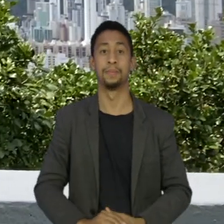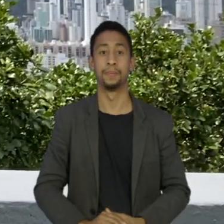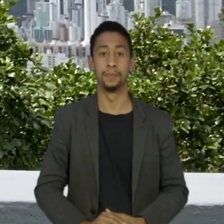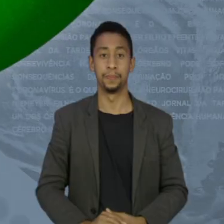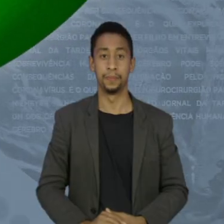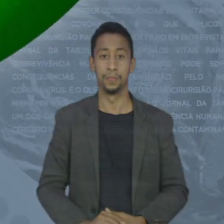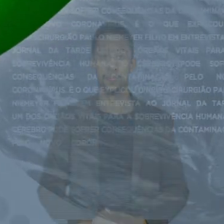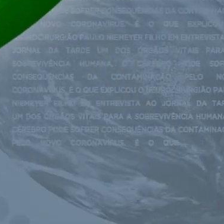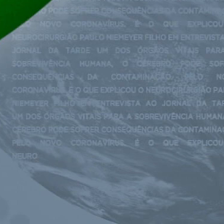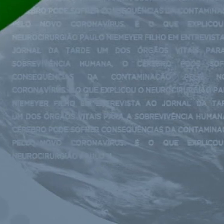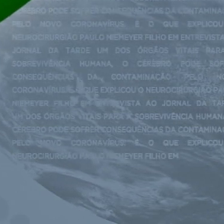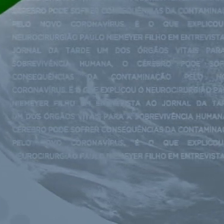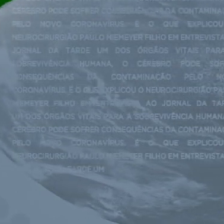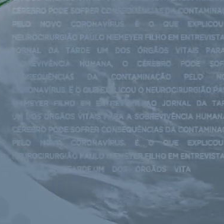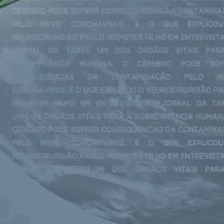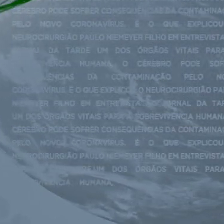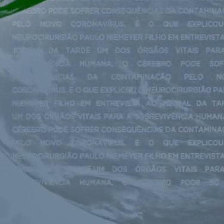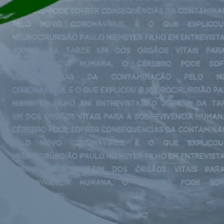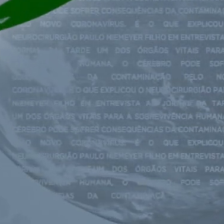Turati.